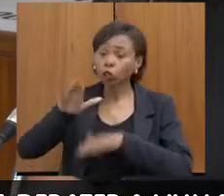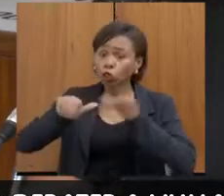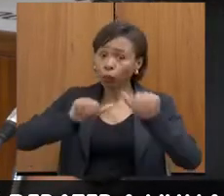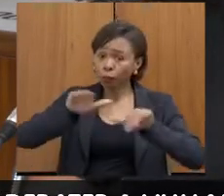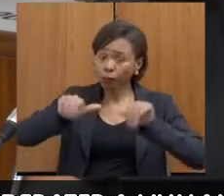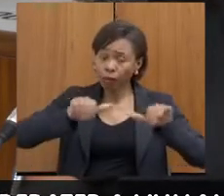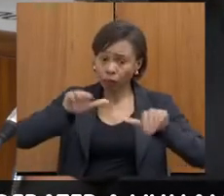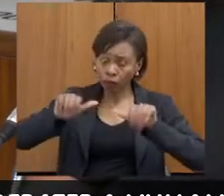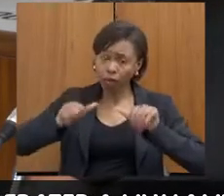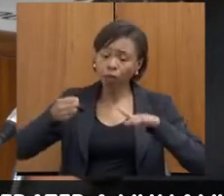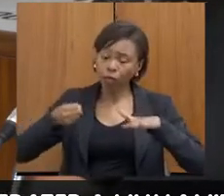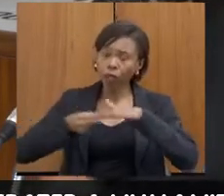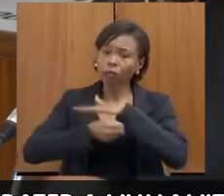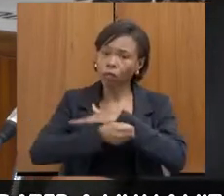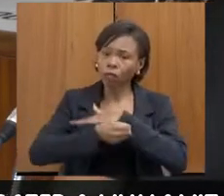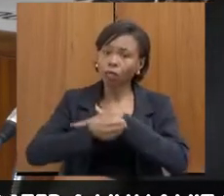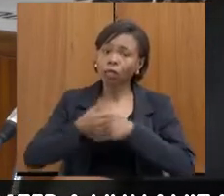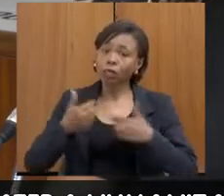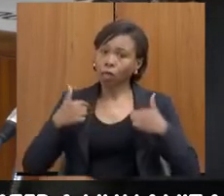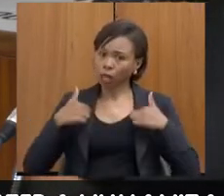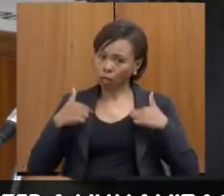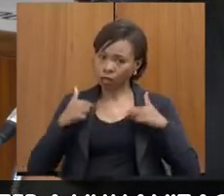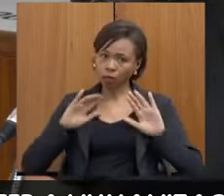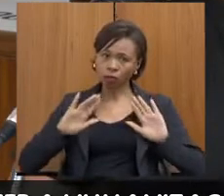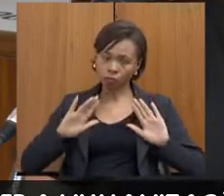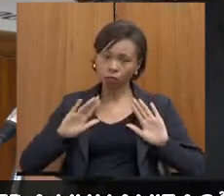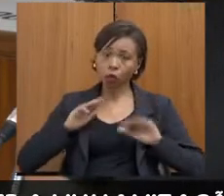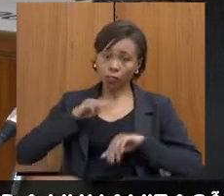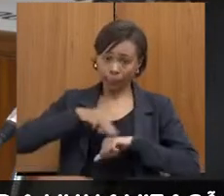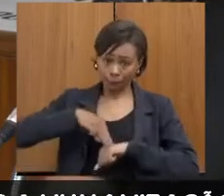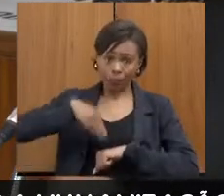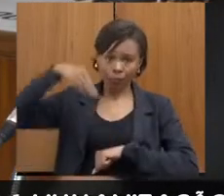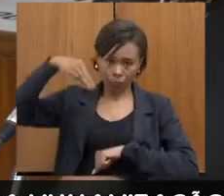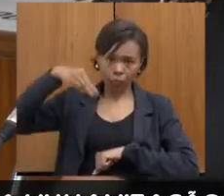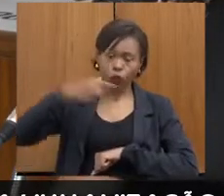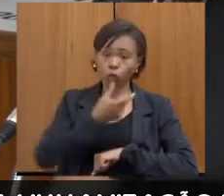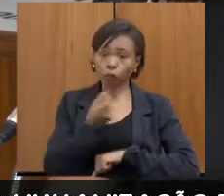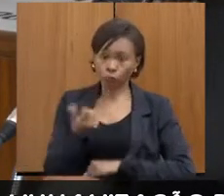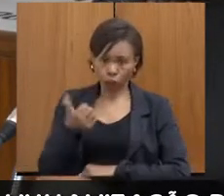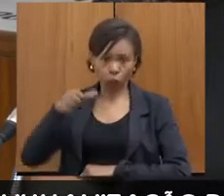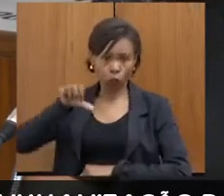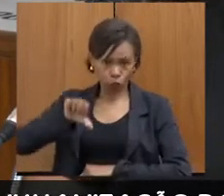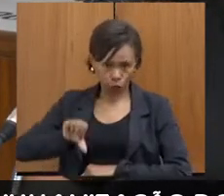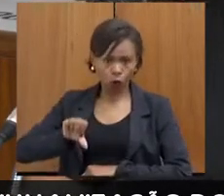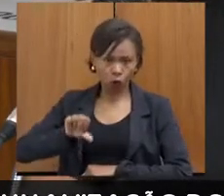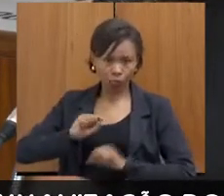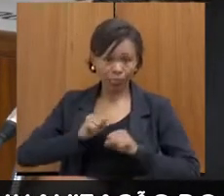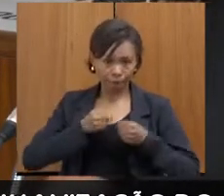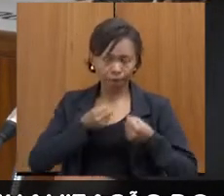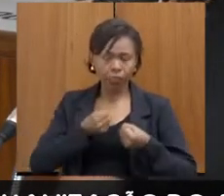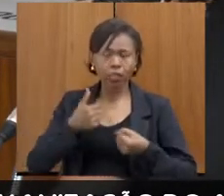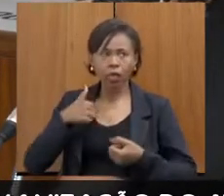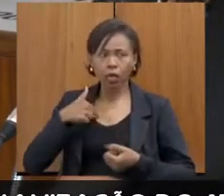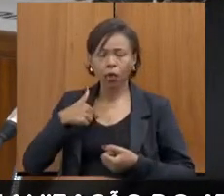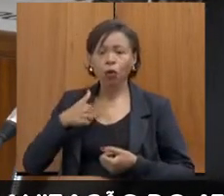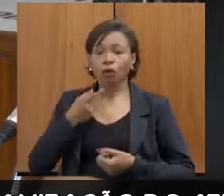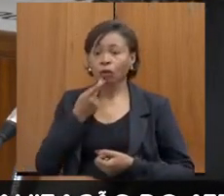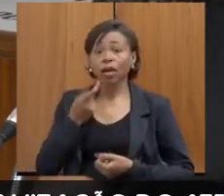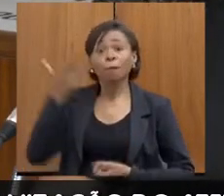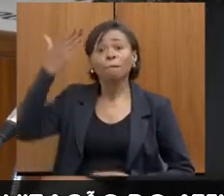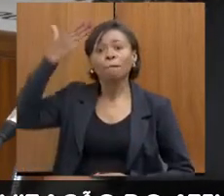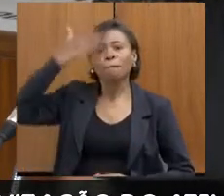nas instituições. Na minha defesa do mestrado, em 2019, que eu falo sobre o papel da delegacia, eu provo